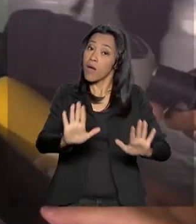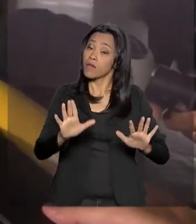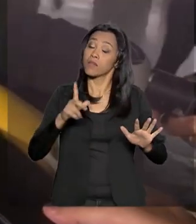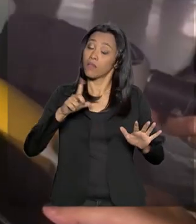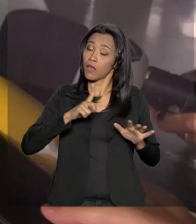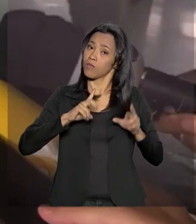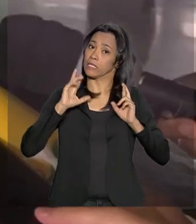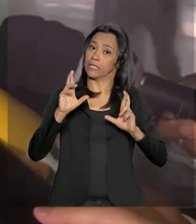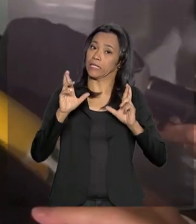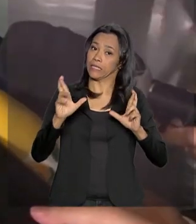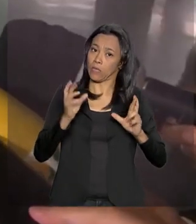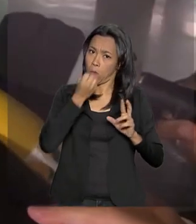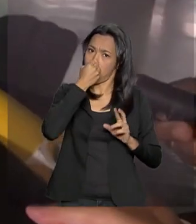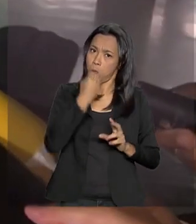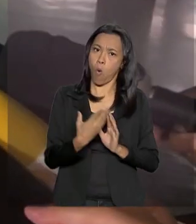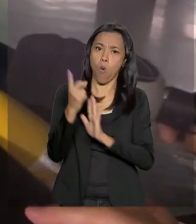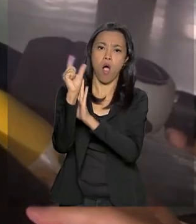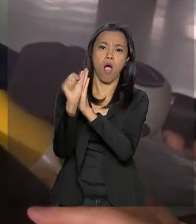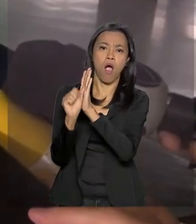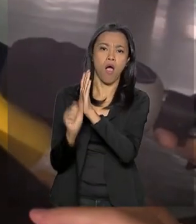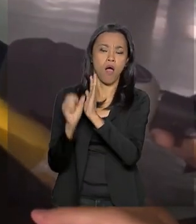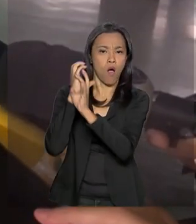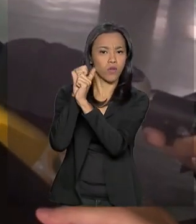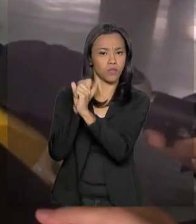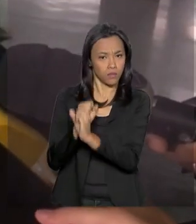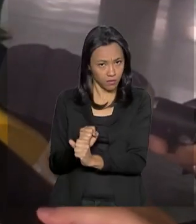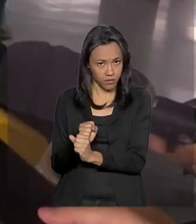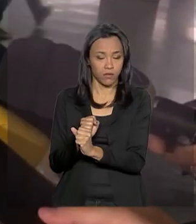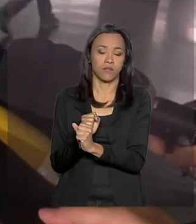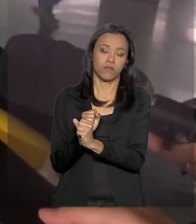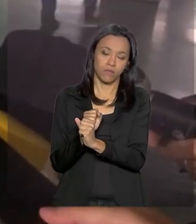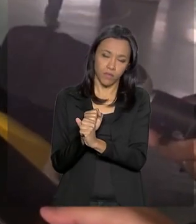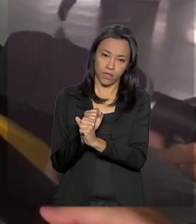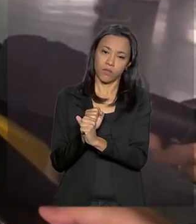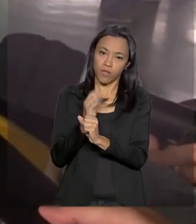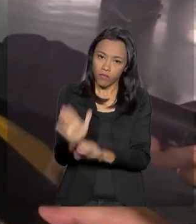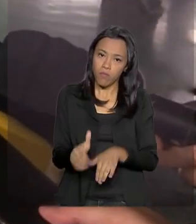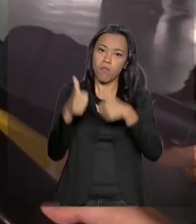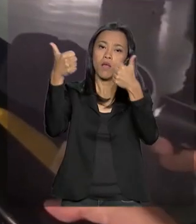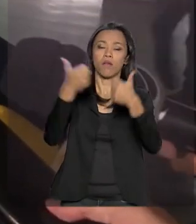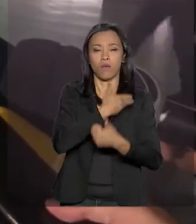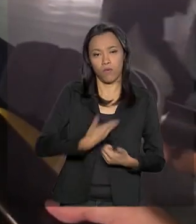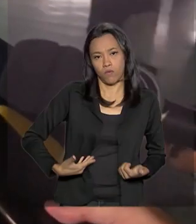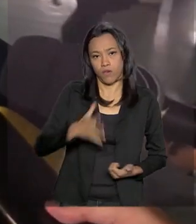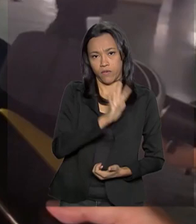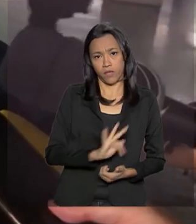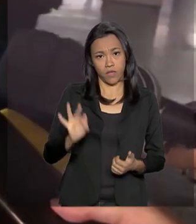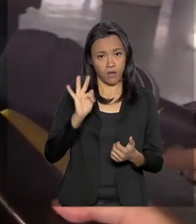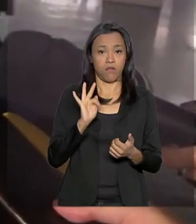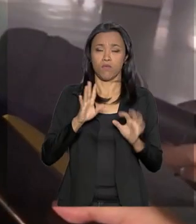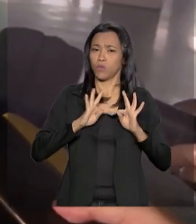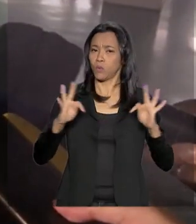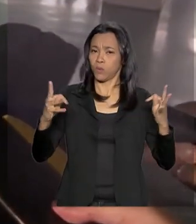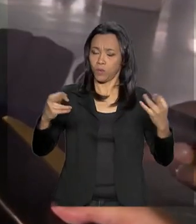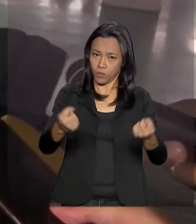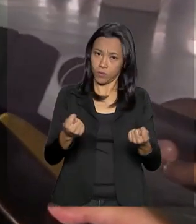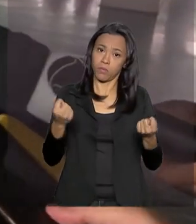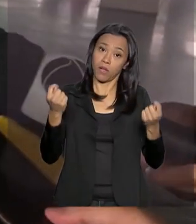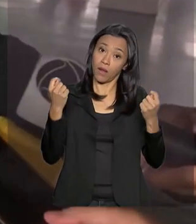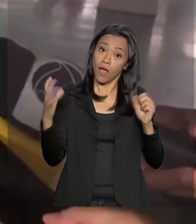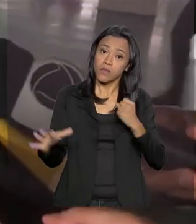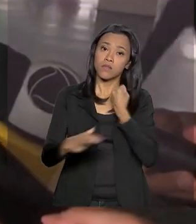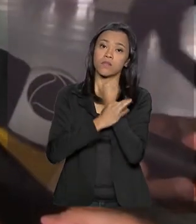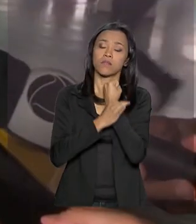poder ter um bom orçamento que melhore as condições do orçamento do governo federal como um todo. Para criar condições de